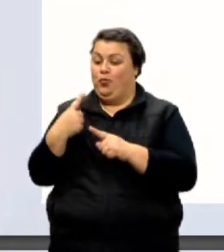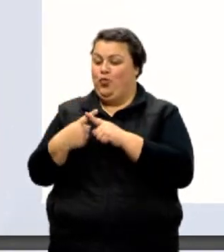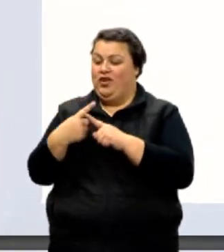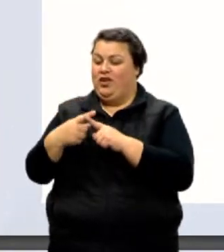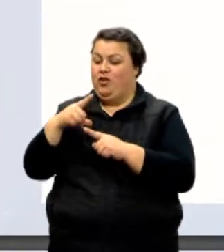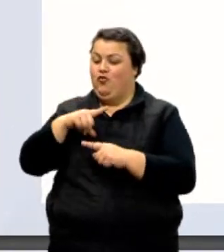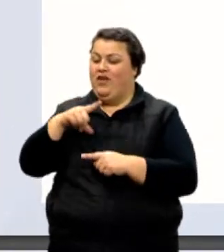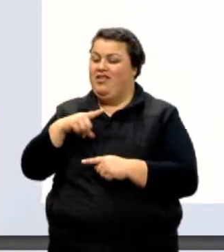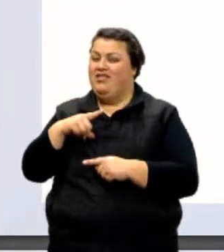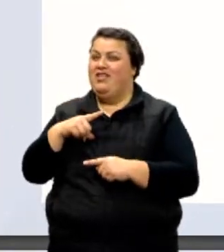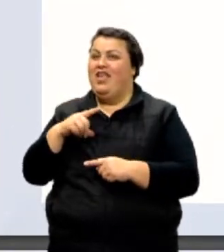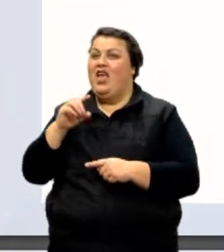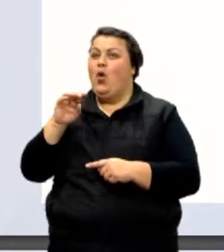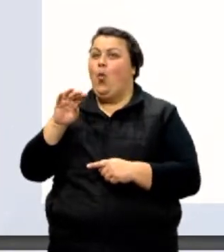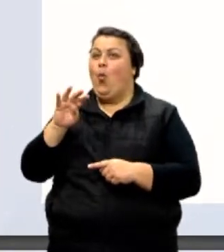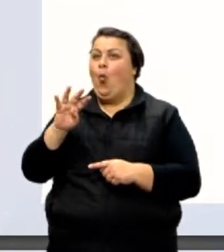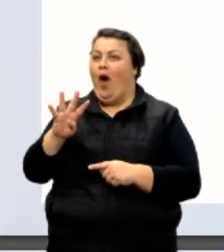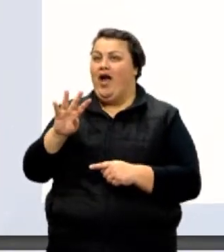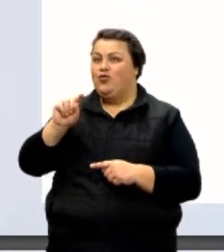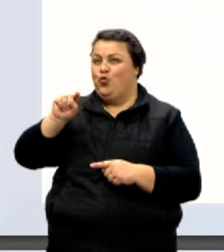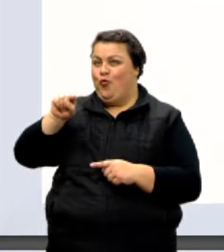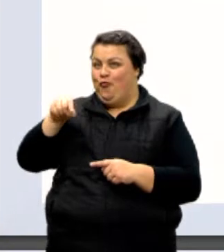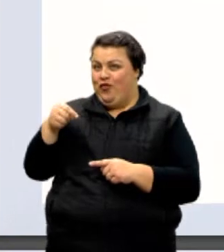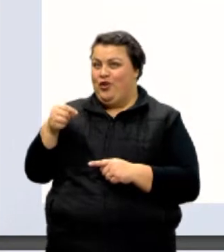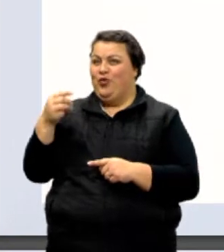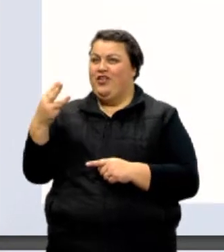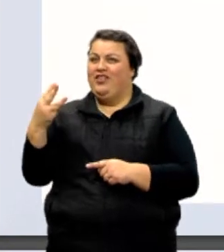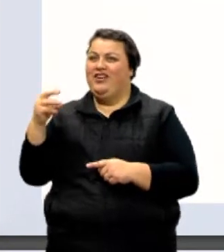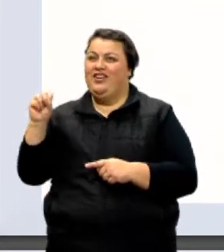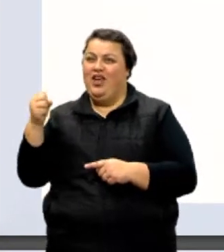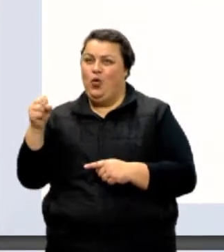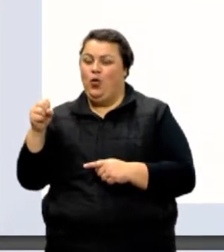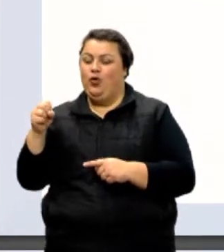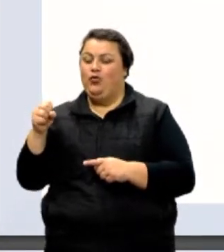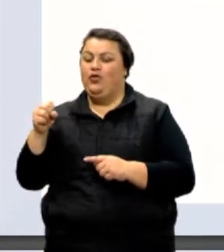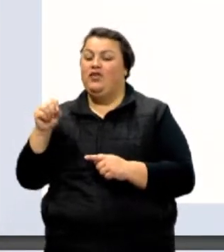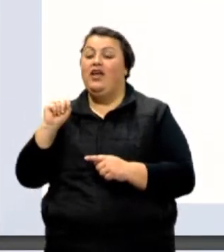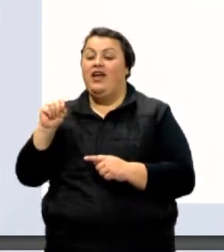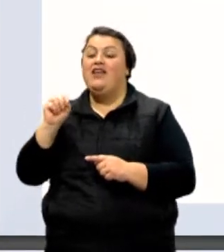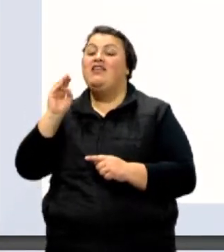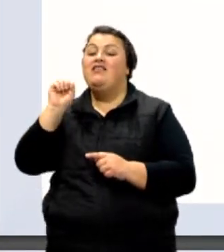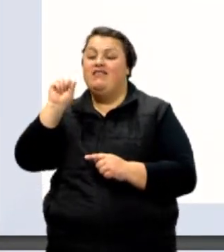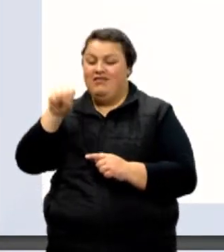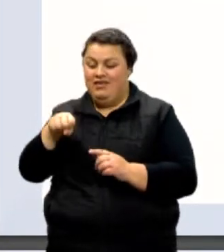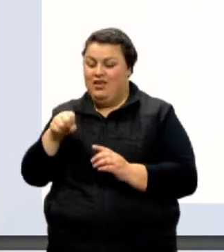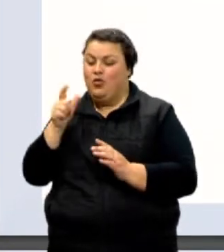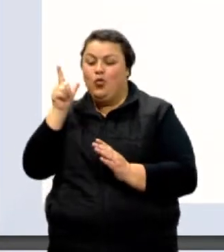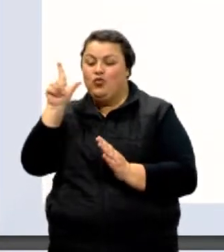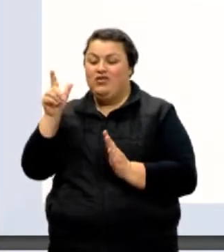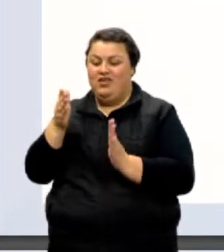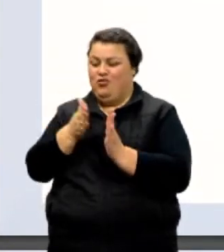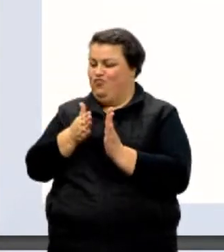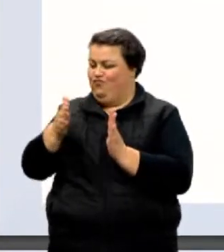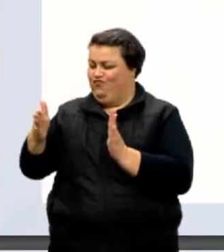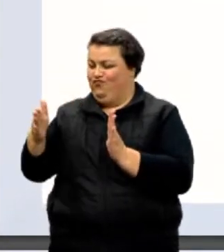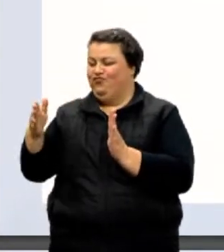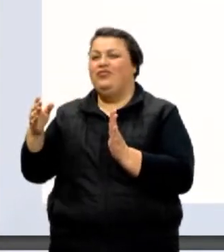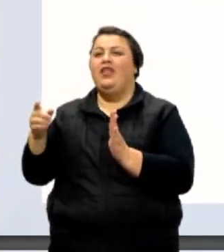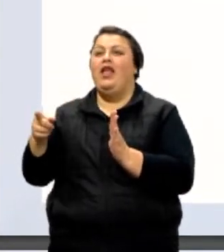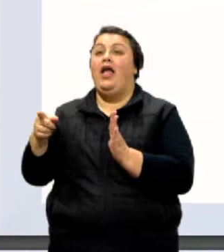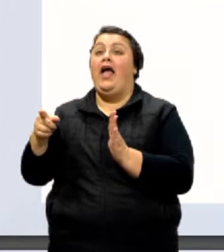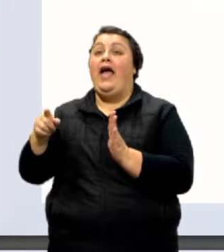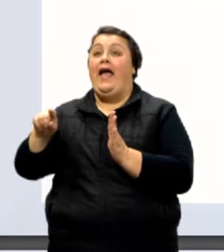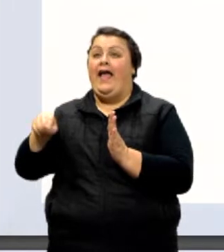4,3812. E aí, a mantissa tá dentro do intervalo que eu quero. Deslocou a vírgula, só que aí tem que